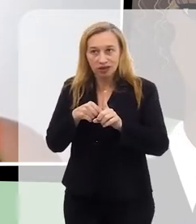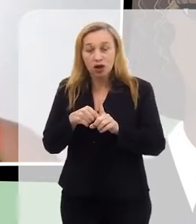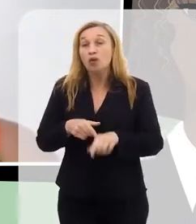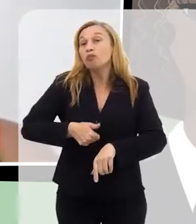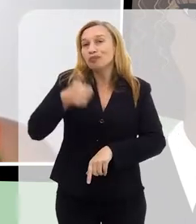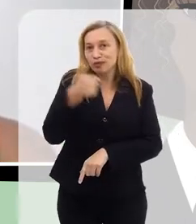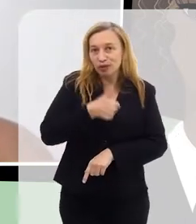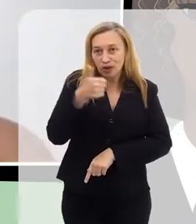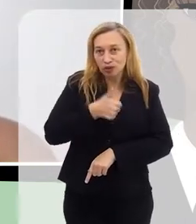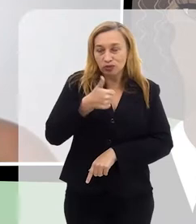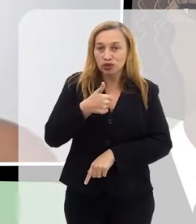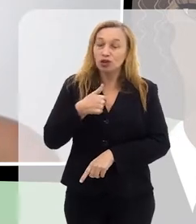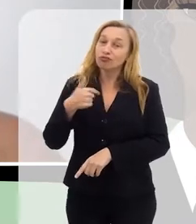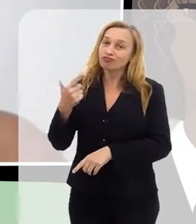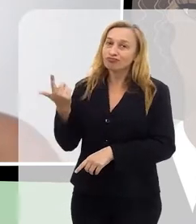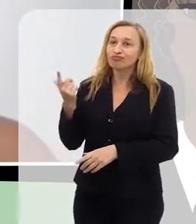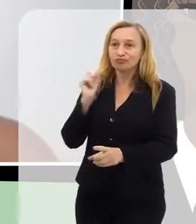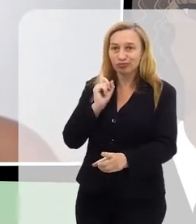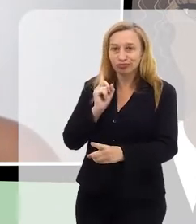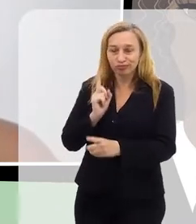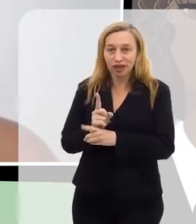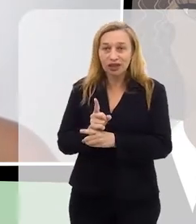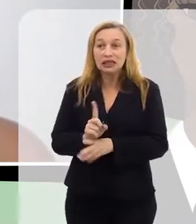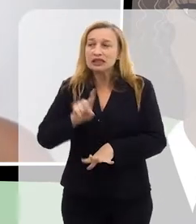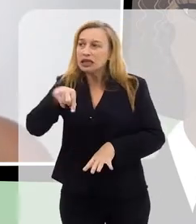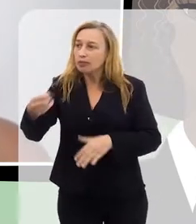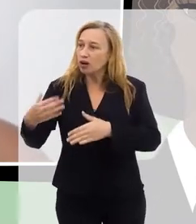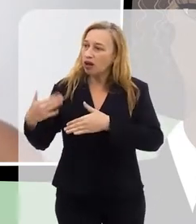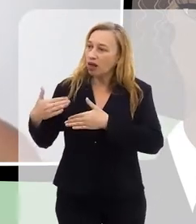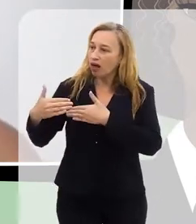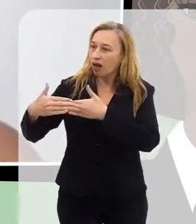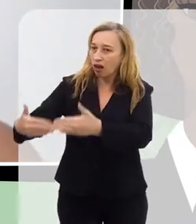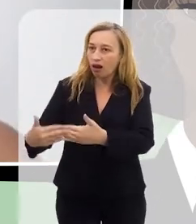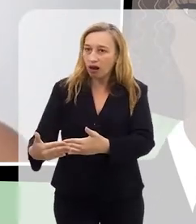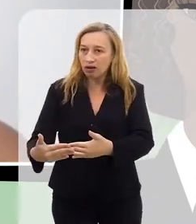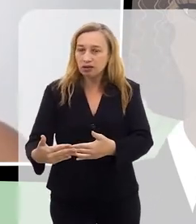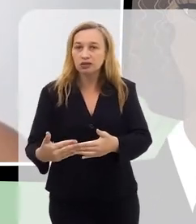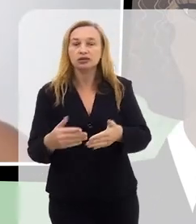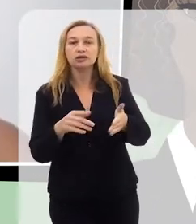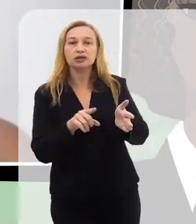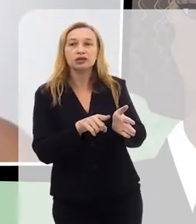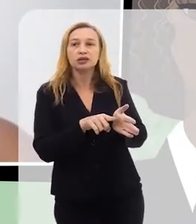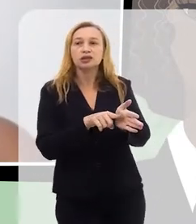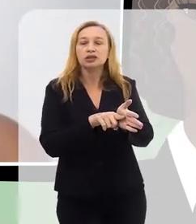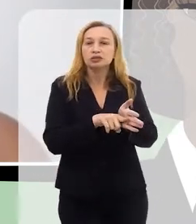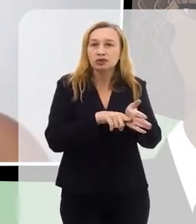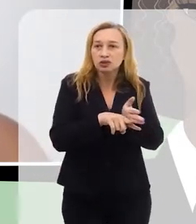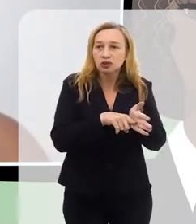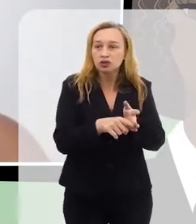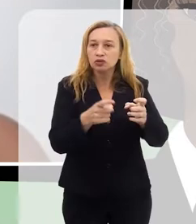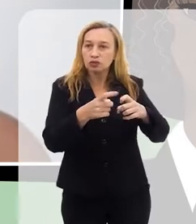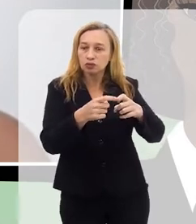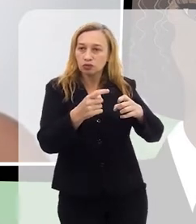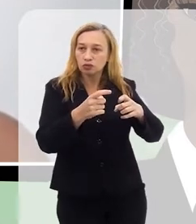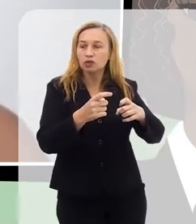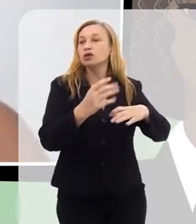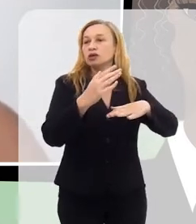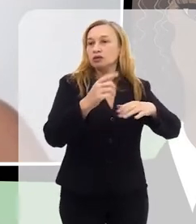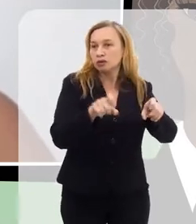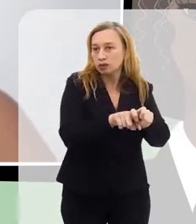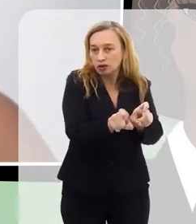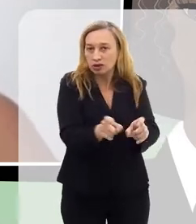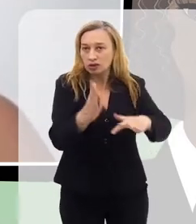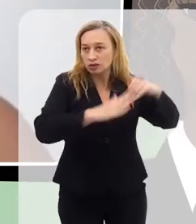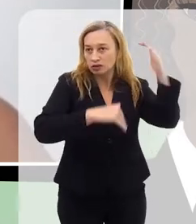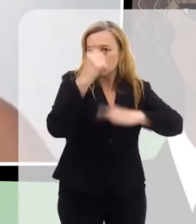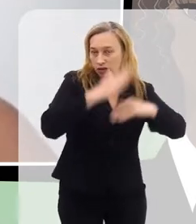obstáculo que a gente encontrou. E depois, ao longo das consultas com o profissional escolhido, a gente passou por diversas violências